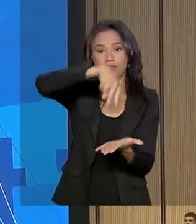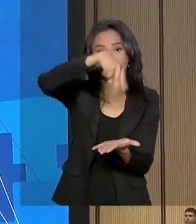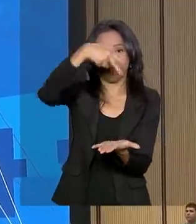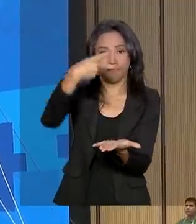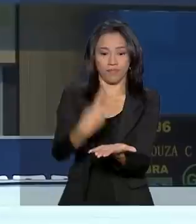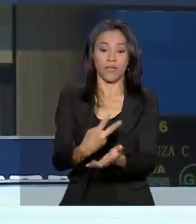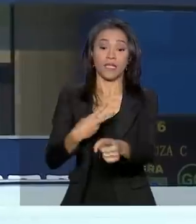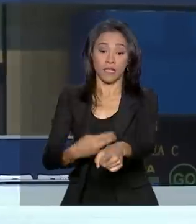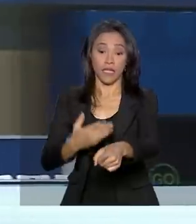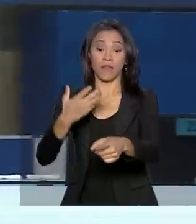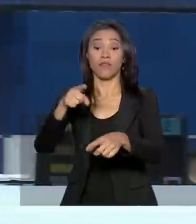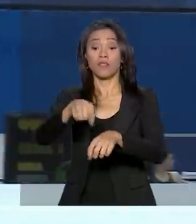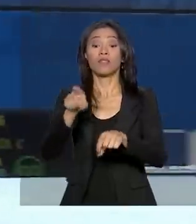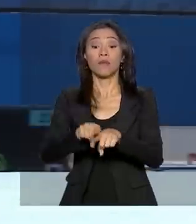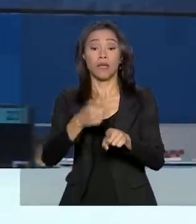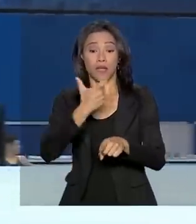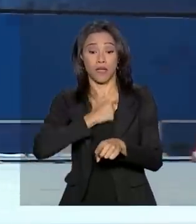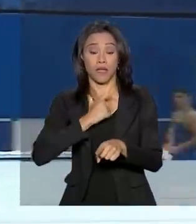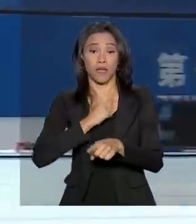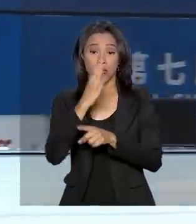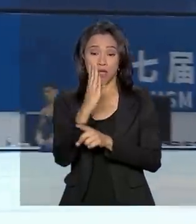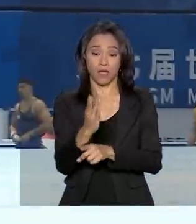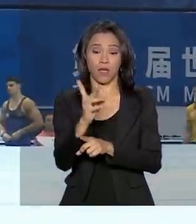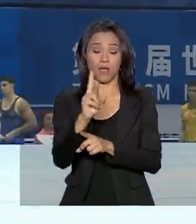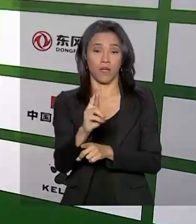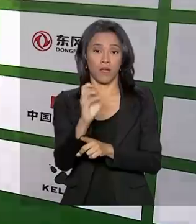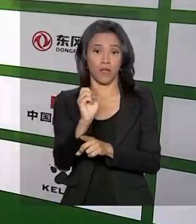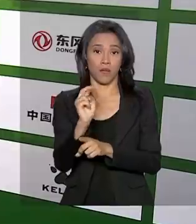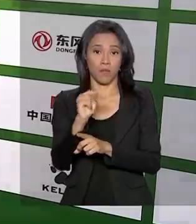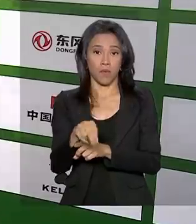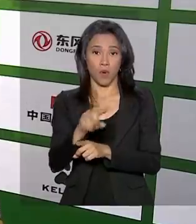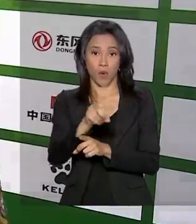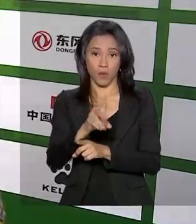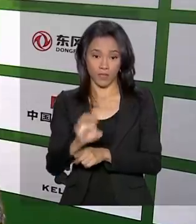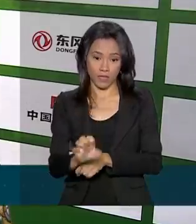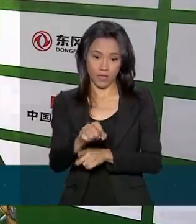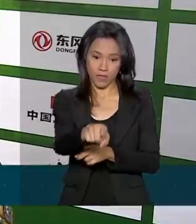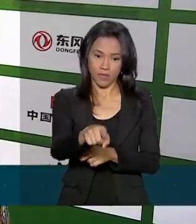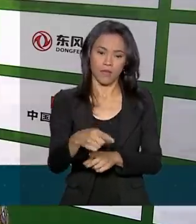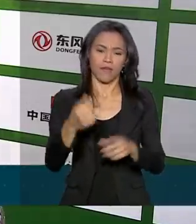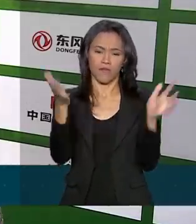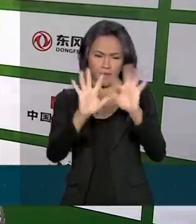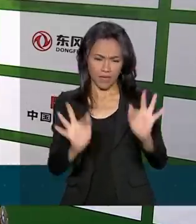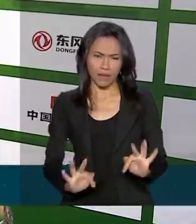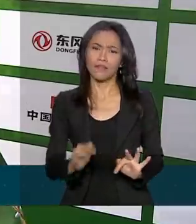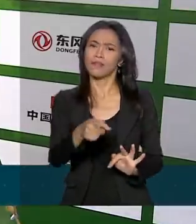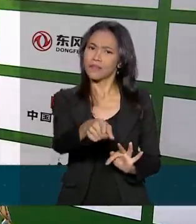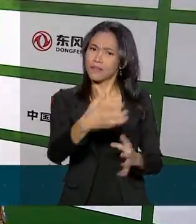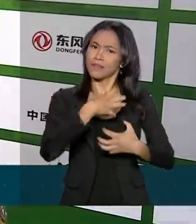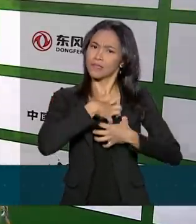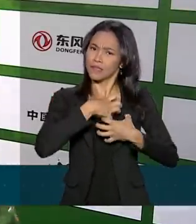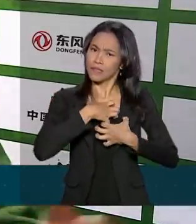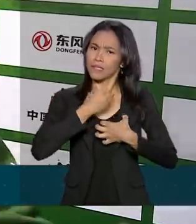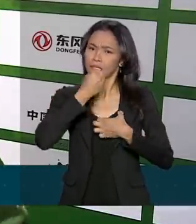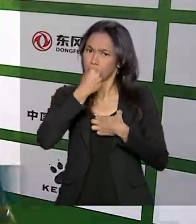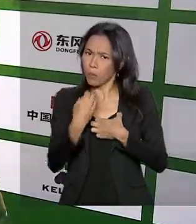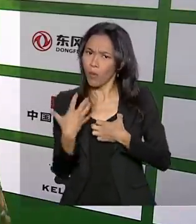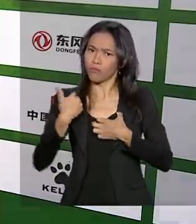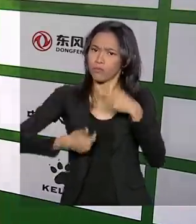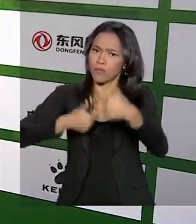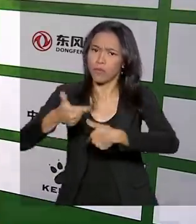teve o bronze do Caio Souza no individual geral. Felicidade de saber que o nosso trabalho está sendo bem feito, bem